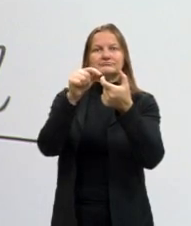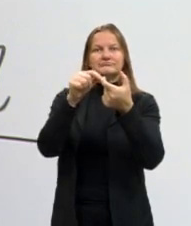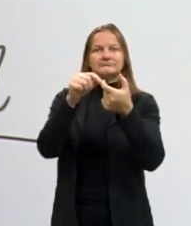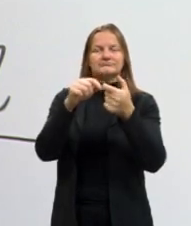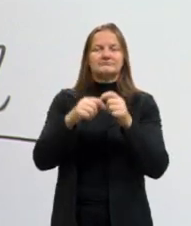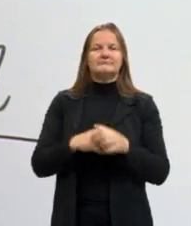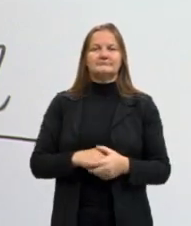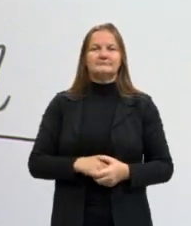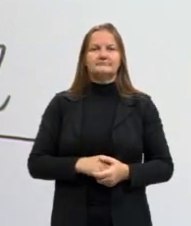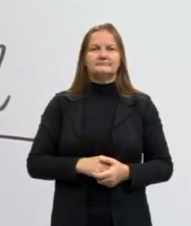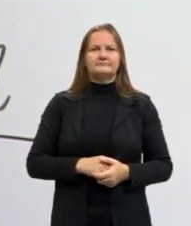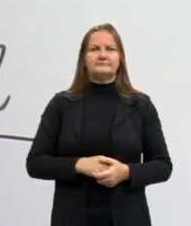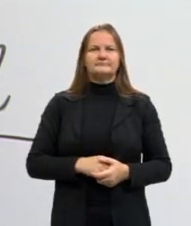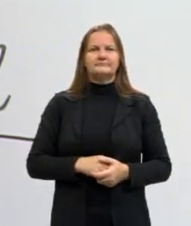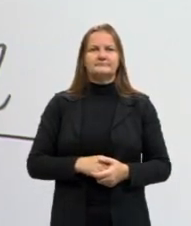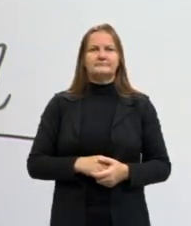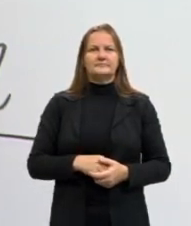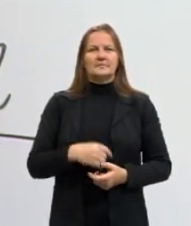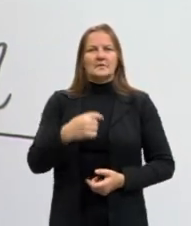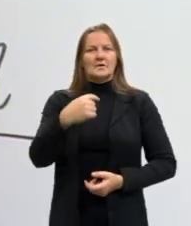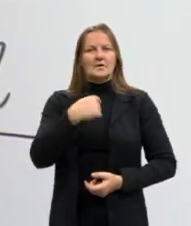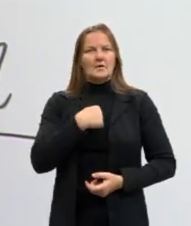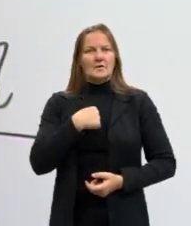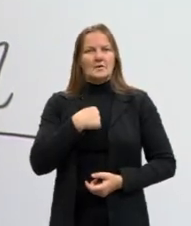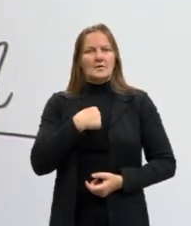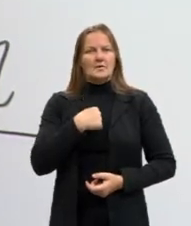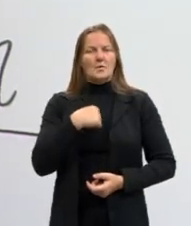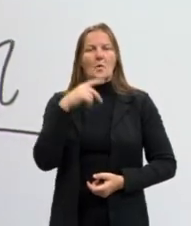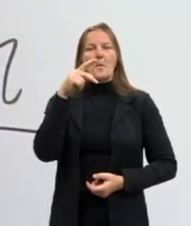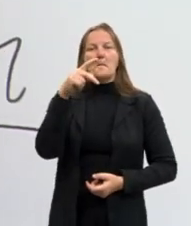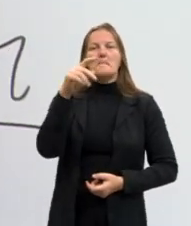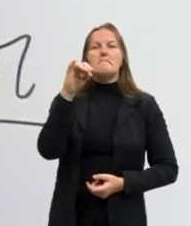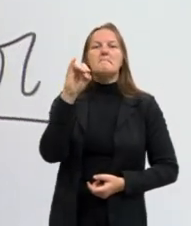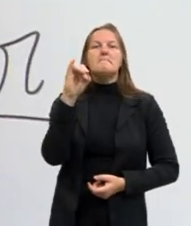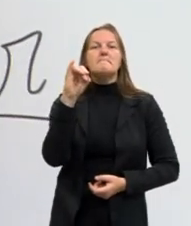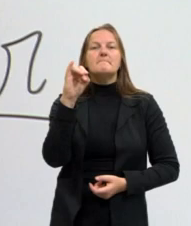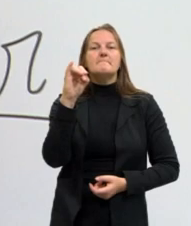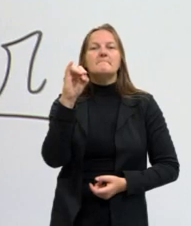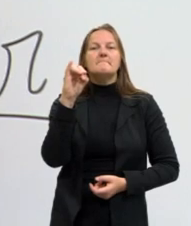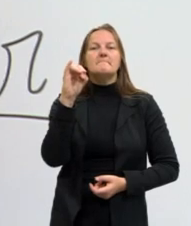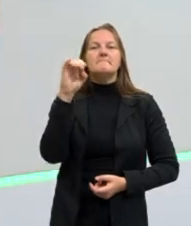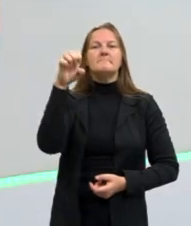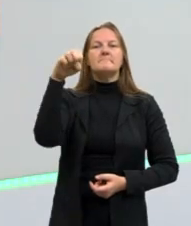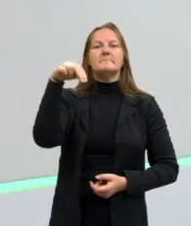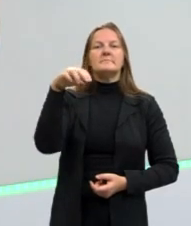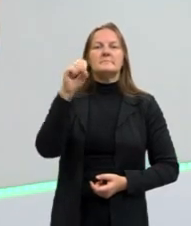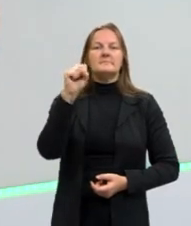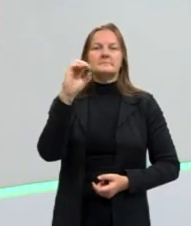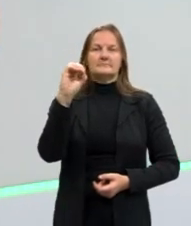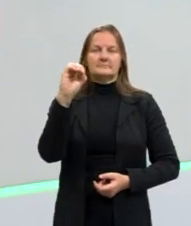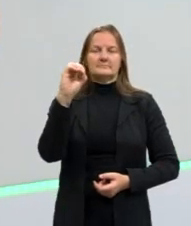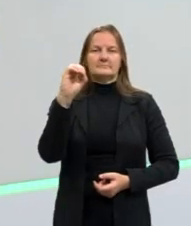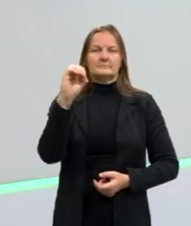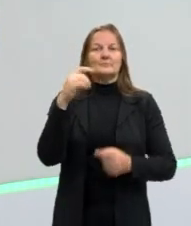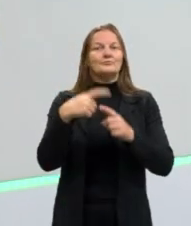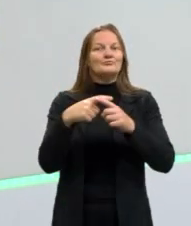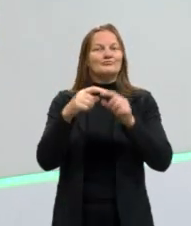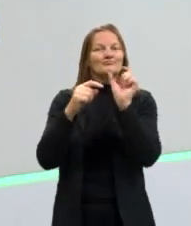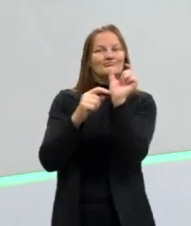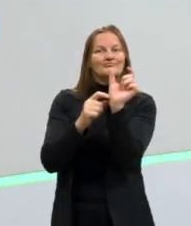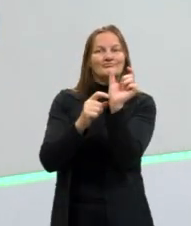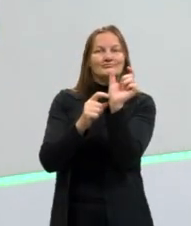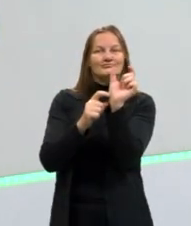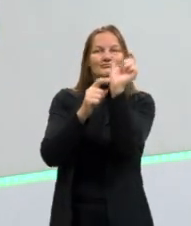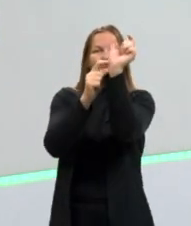quando fiz a conjugação, aqui já na primeira pessoa, jo, jo pienso, já